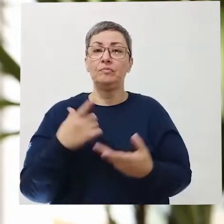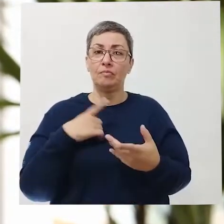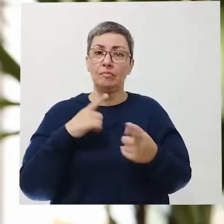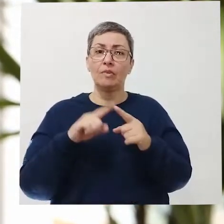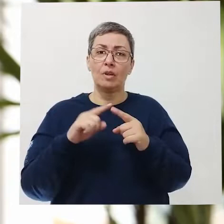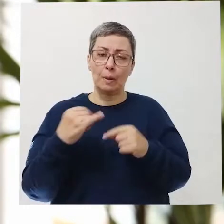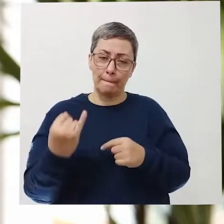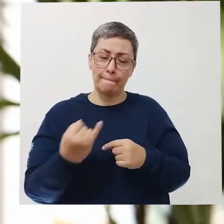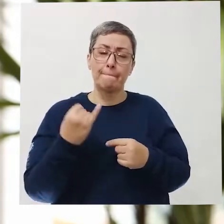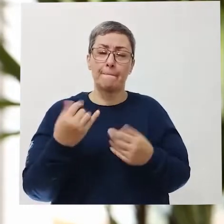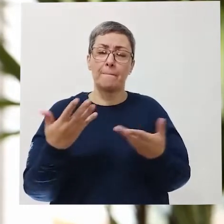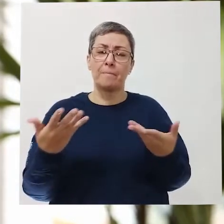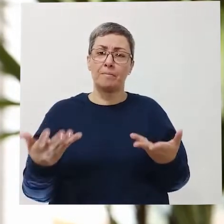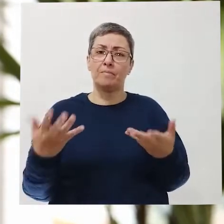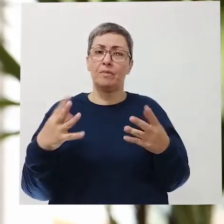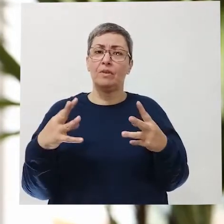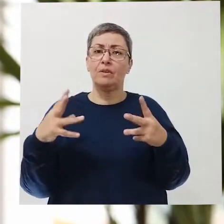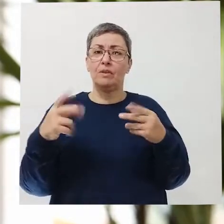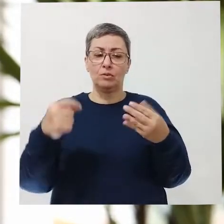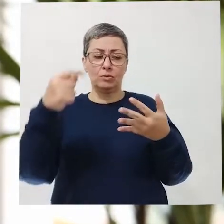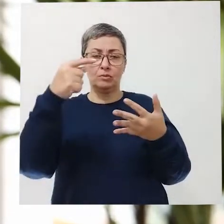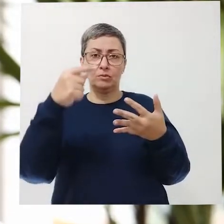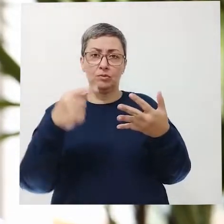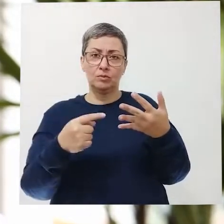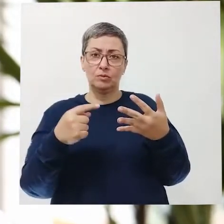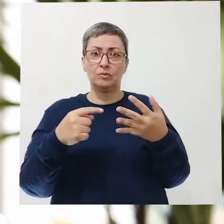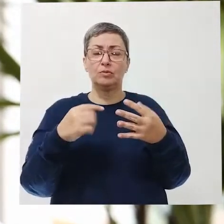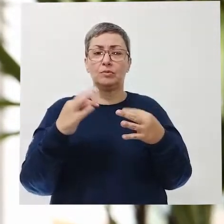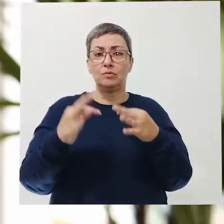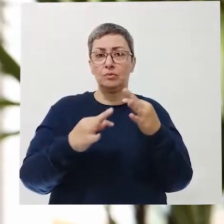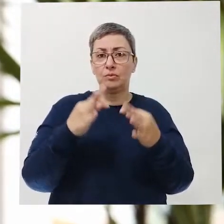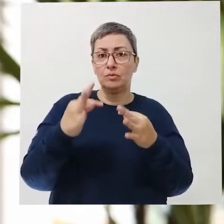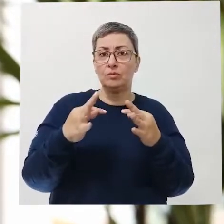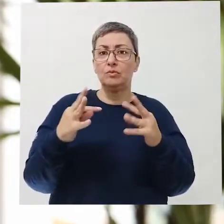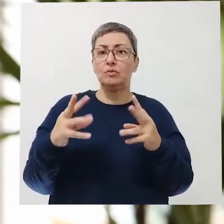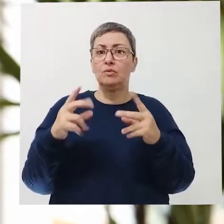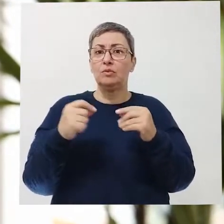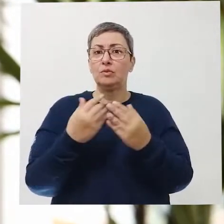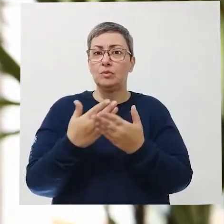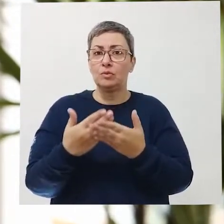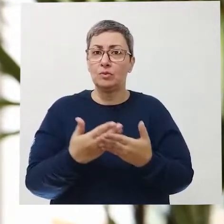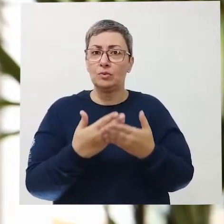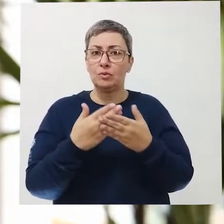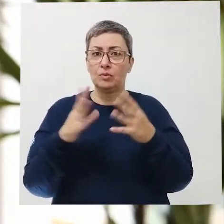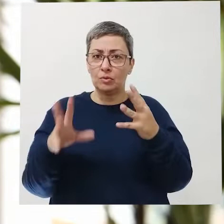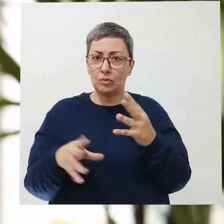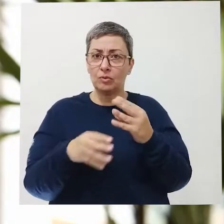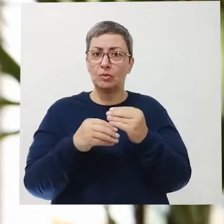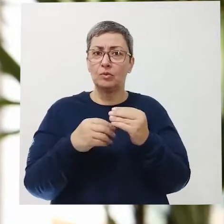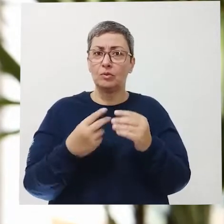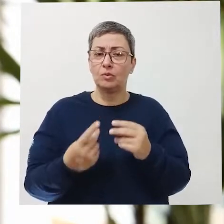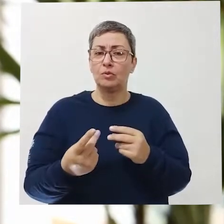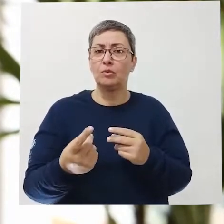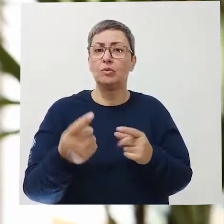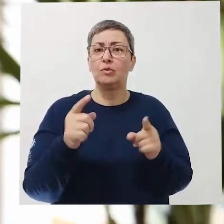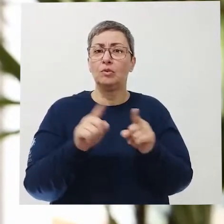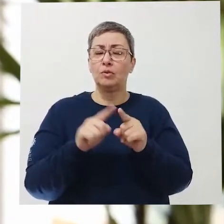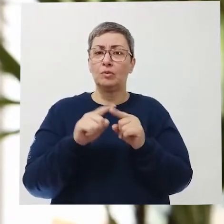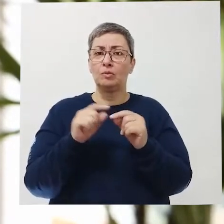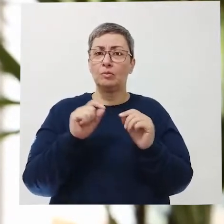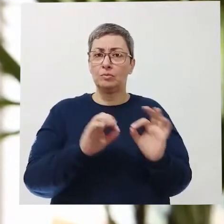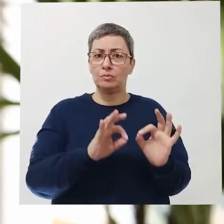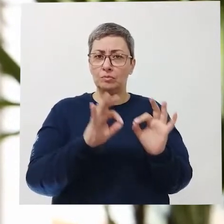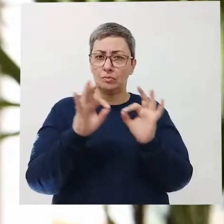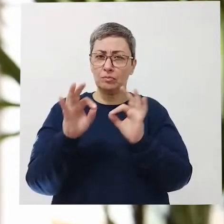É isso, essencialmente é isso. E todas as técnicas fazem isso e todos os estudiosos concluíram, depois de muito tempo, antes de termos as